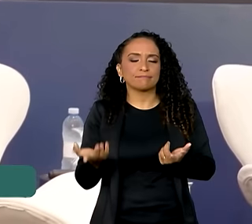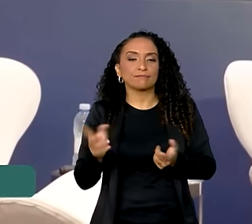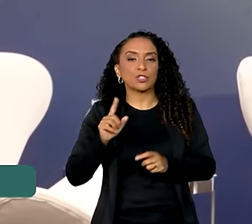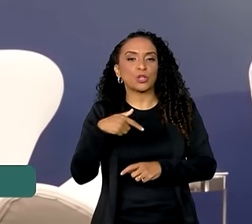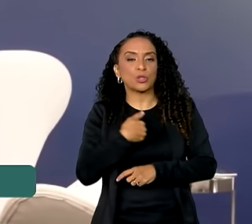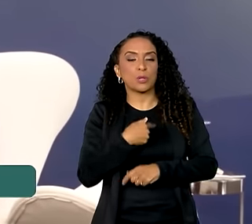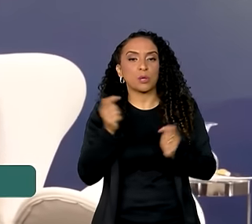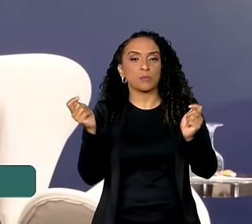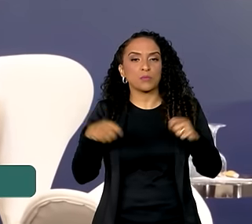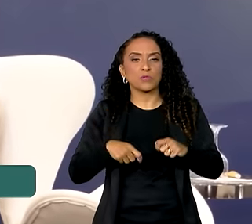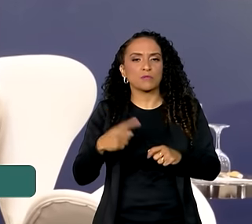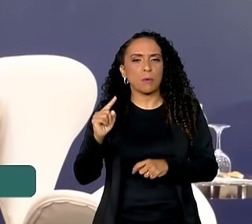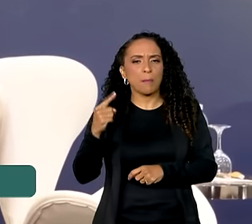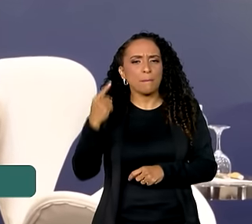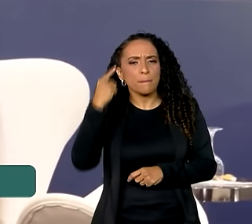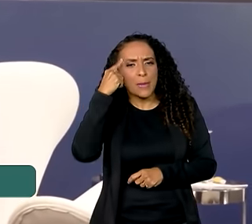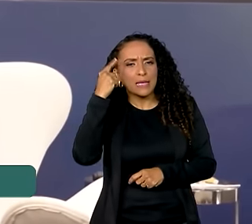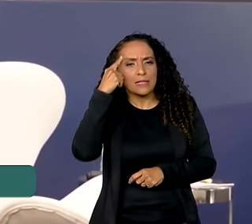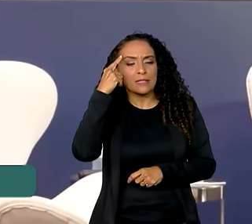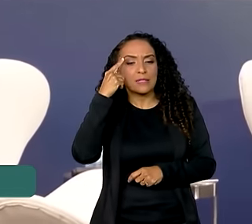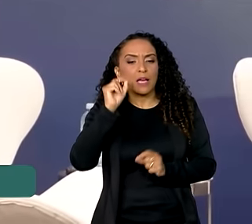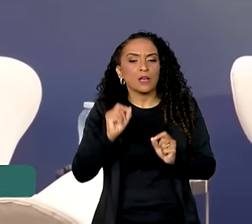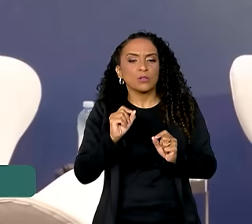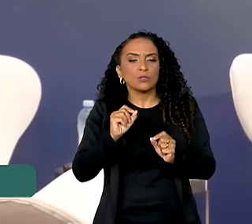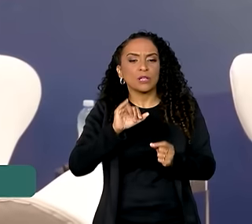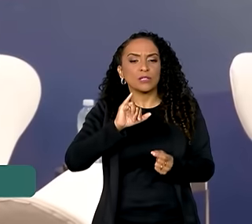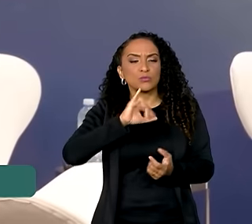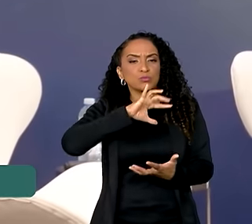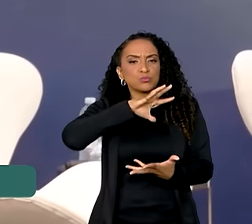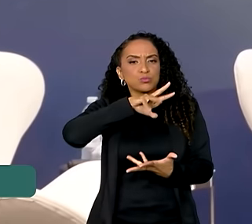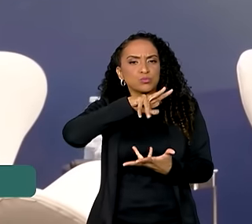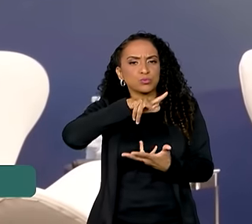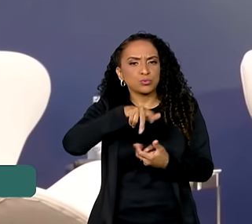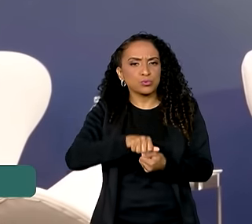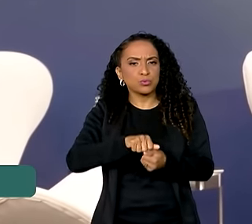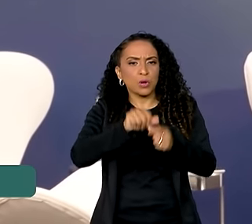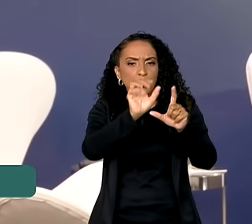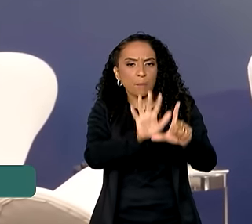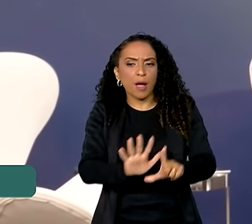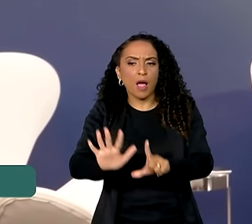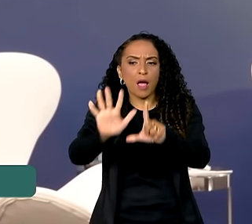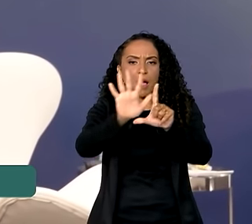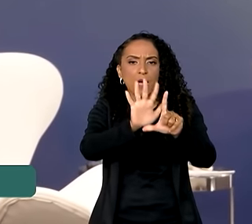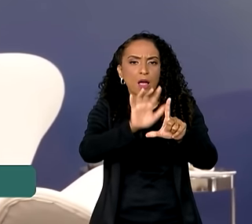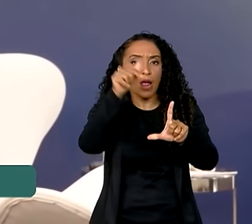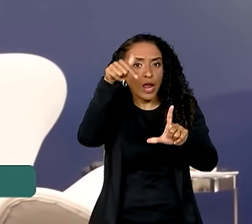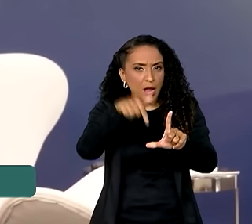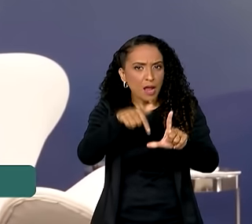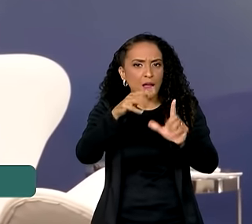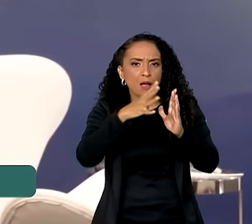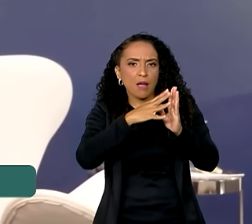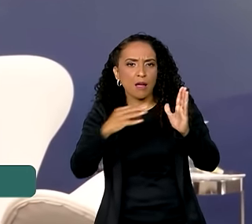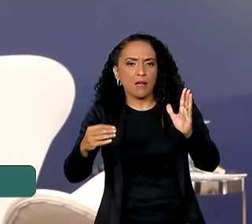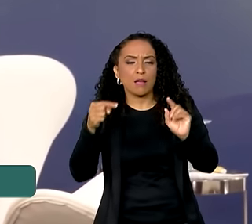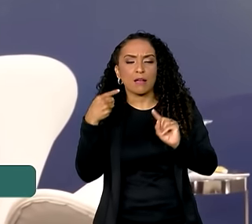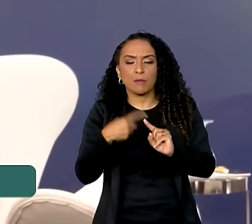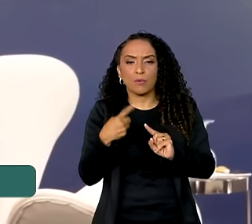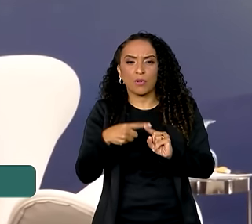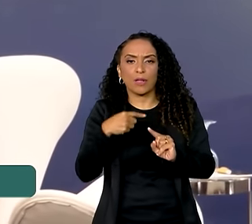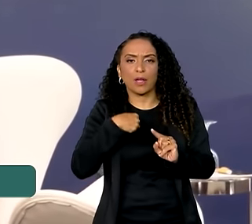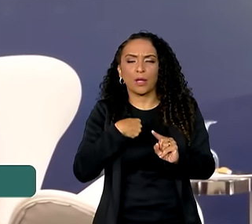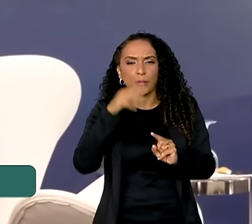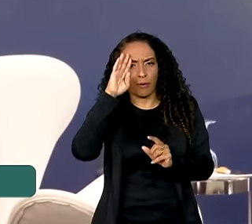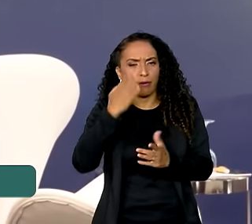nós possamos pensar na internacionalização de uma plataforma desse tipo, porque eu